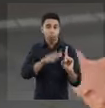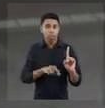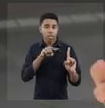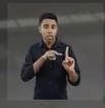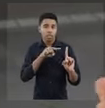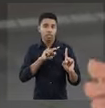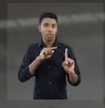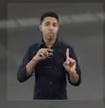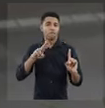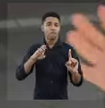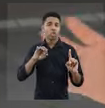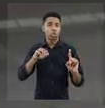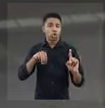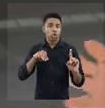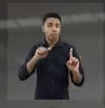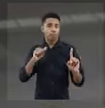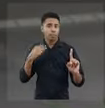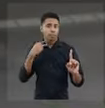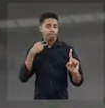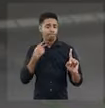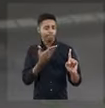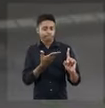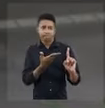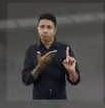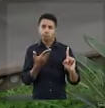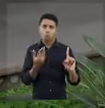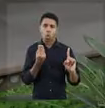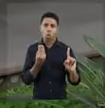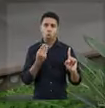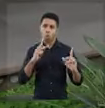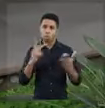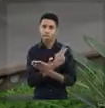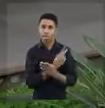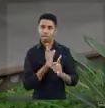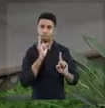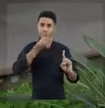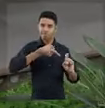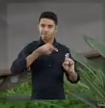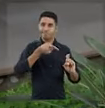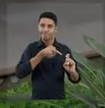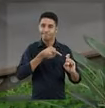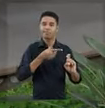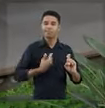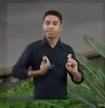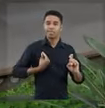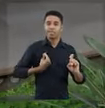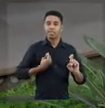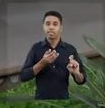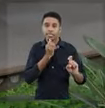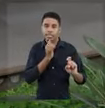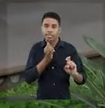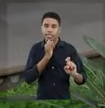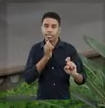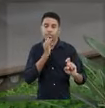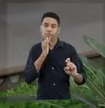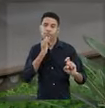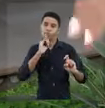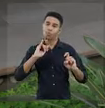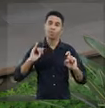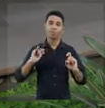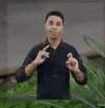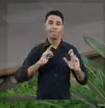relação à vítima de acordo com a precariedade desse vínculo Por exemplo, em relação aos servidores concursados, cujo